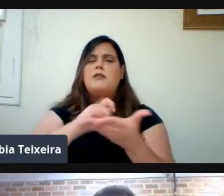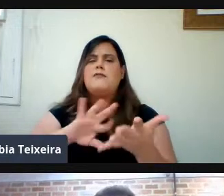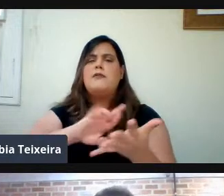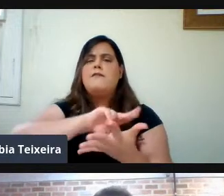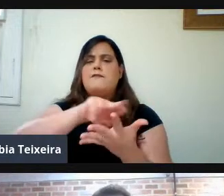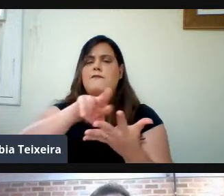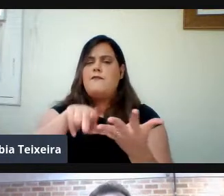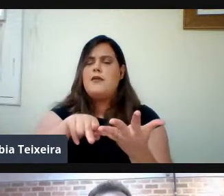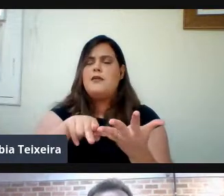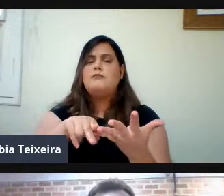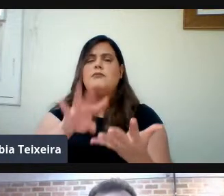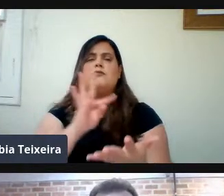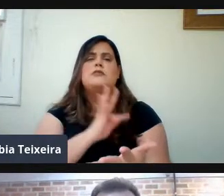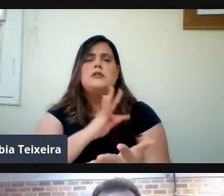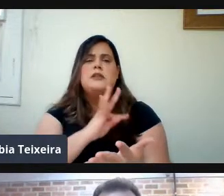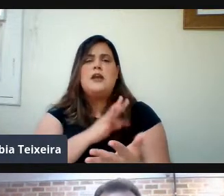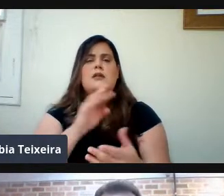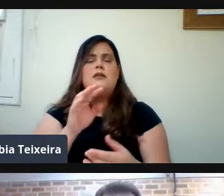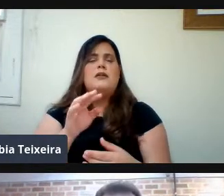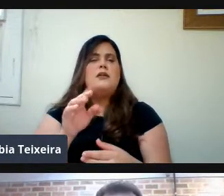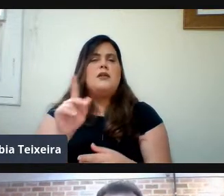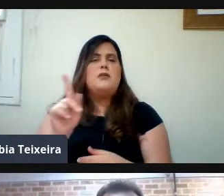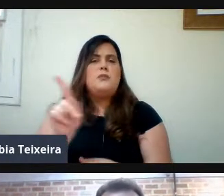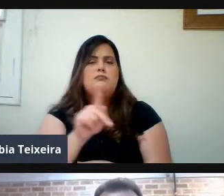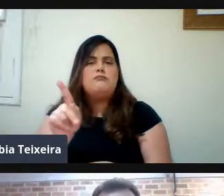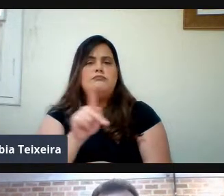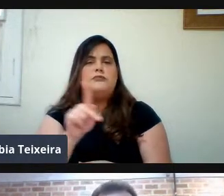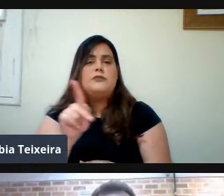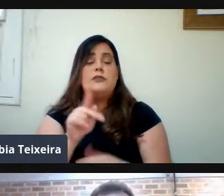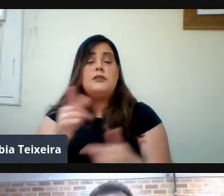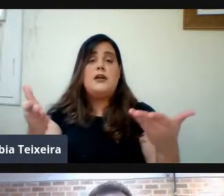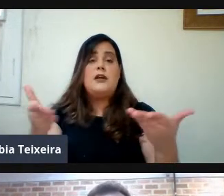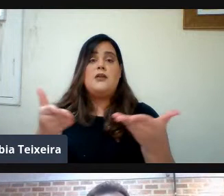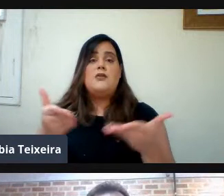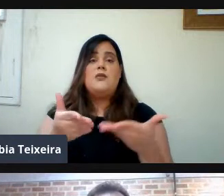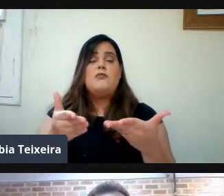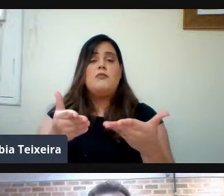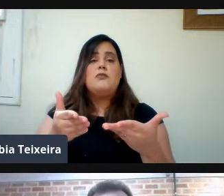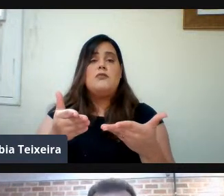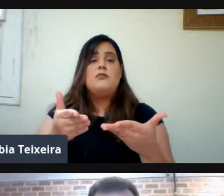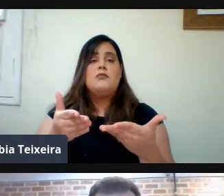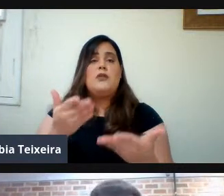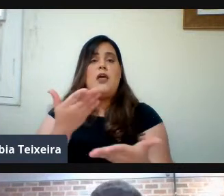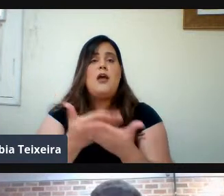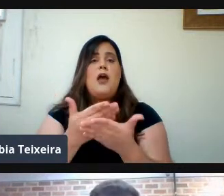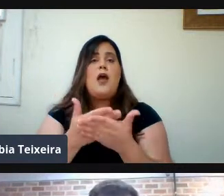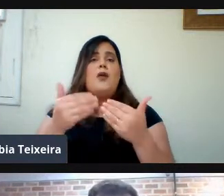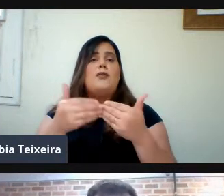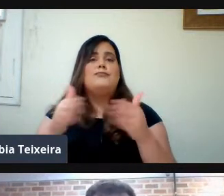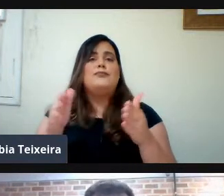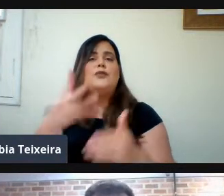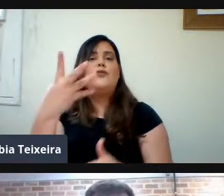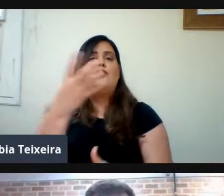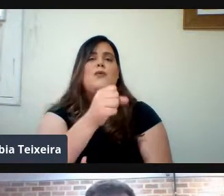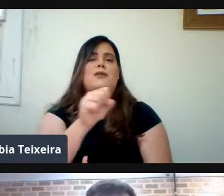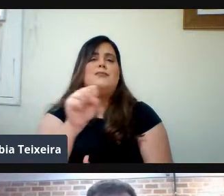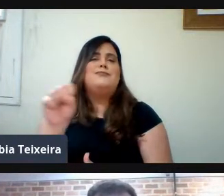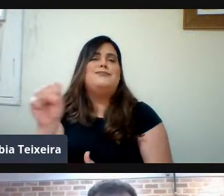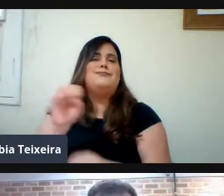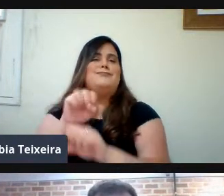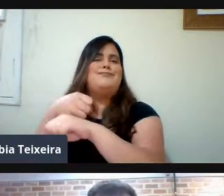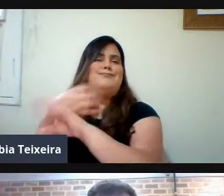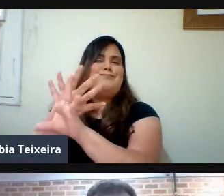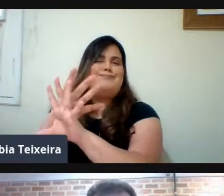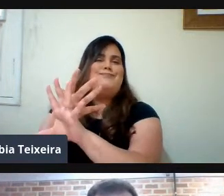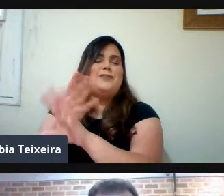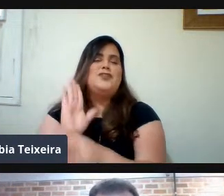centro É tanto Nós estamos Hoje Dando Início Com essa Aula magna Quarto semestre Remoto Claro